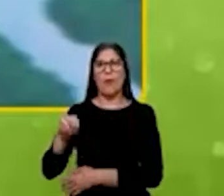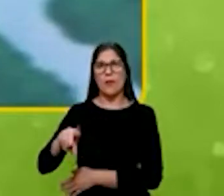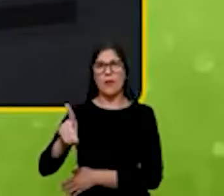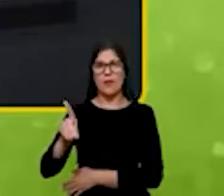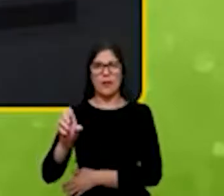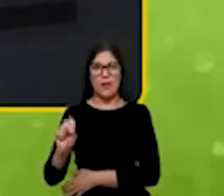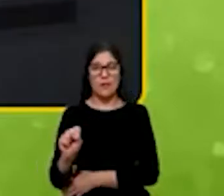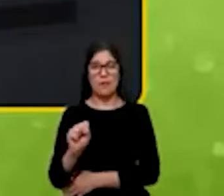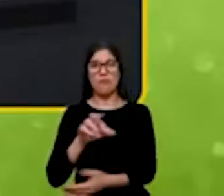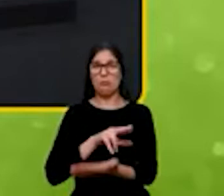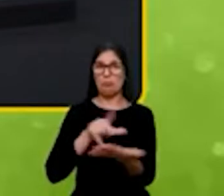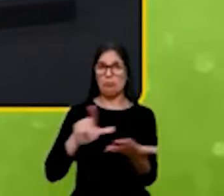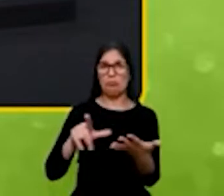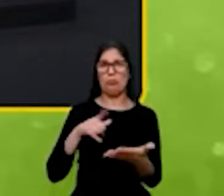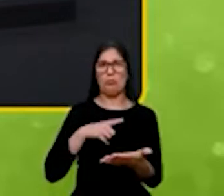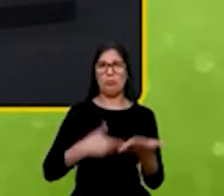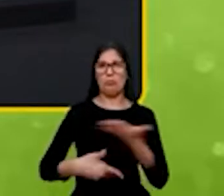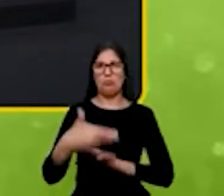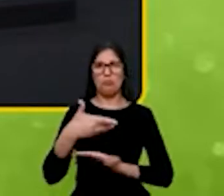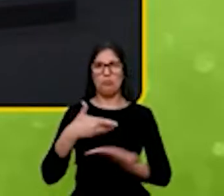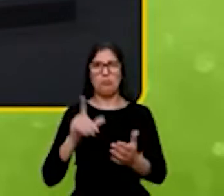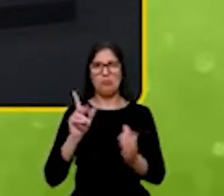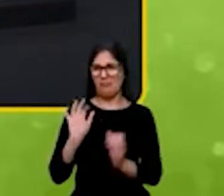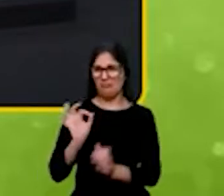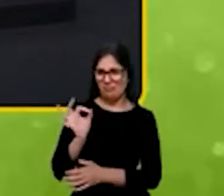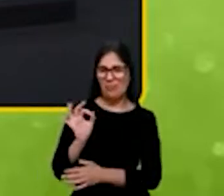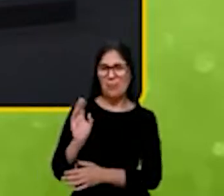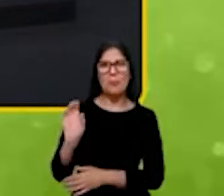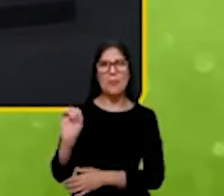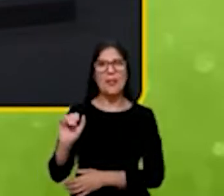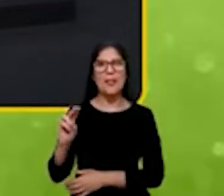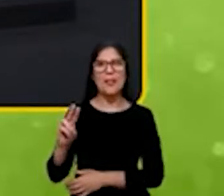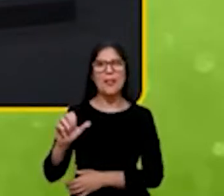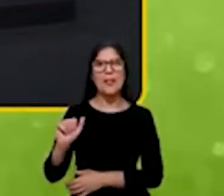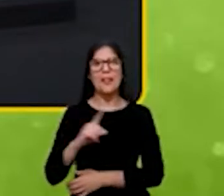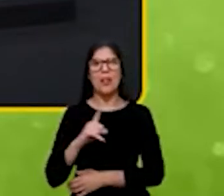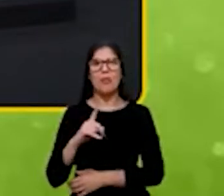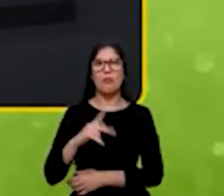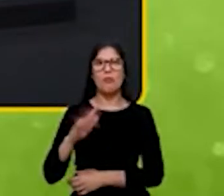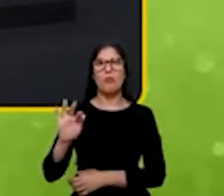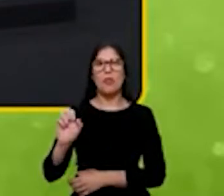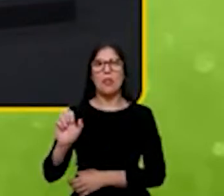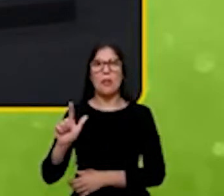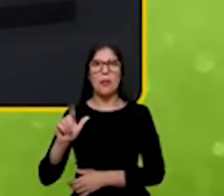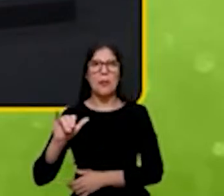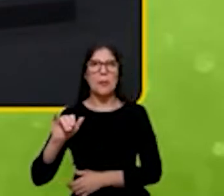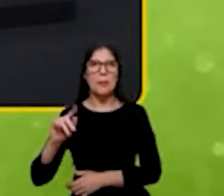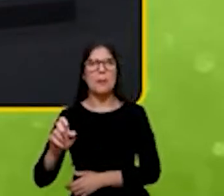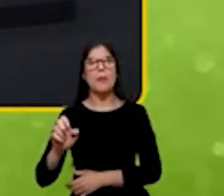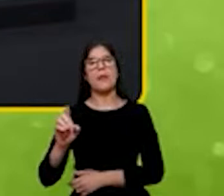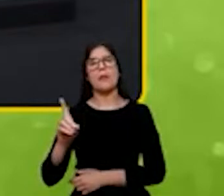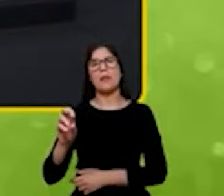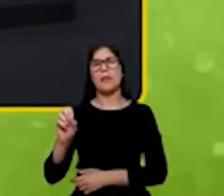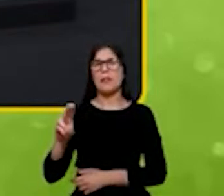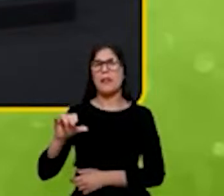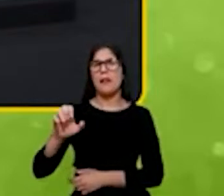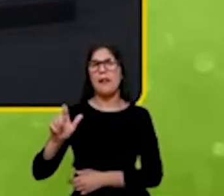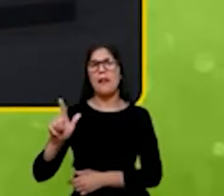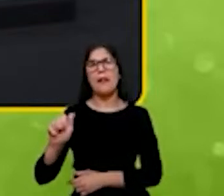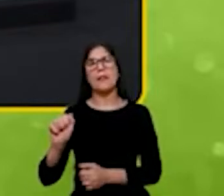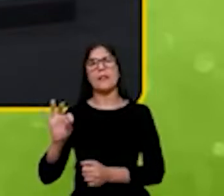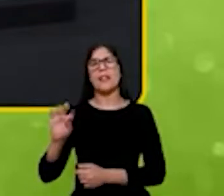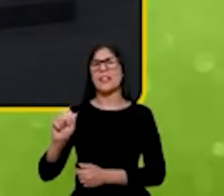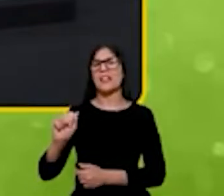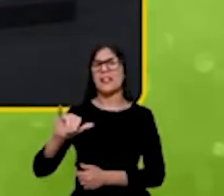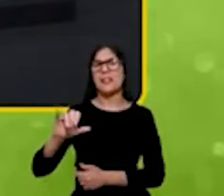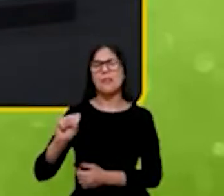gente envolvida aqui do banco, é, Bianca? A gente tem o Felipe, o Felipe Borsato, a Daniela, a Thais, Mariana e a Ariana. E também